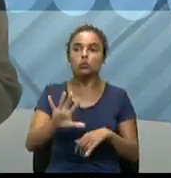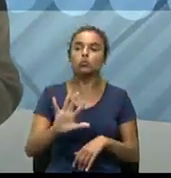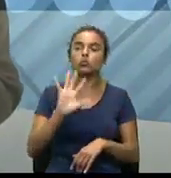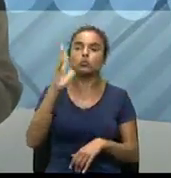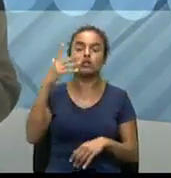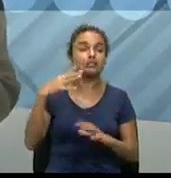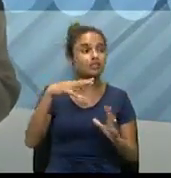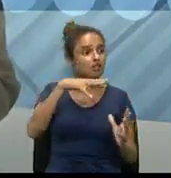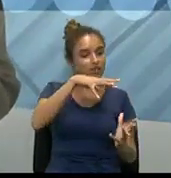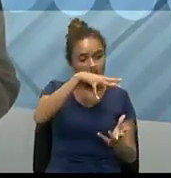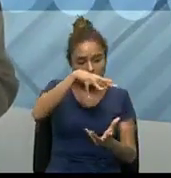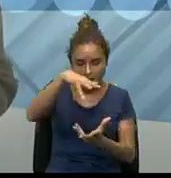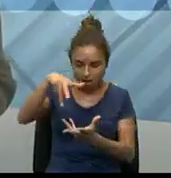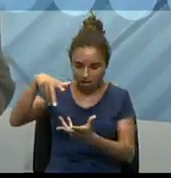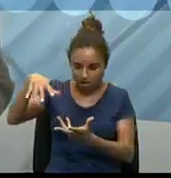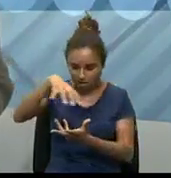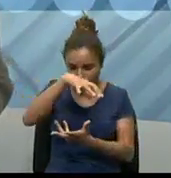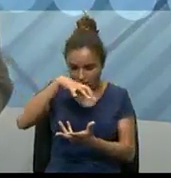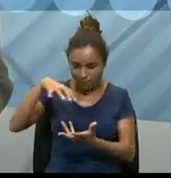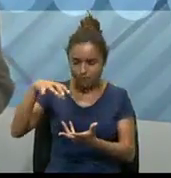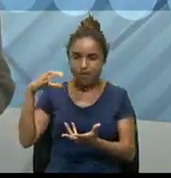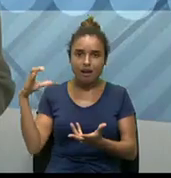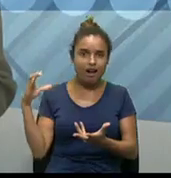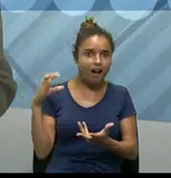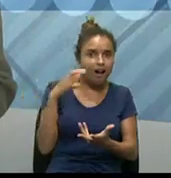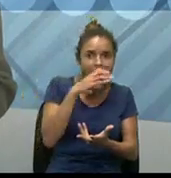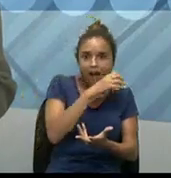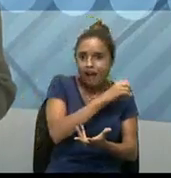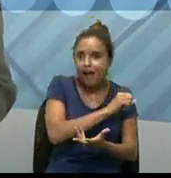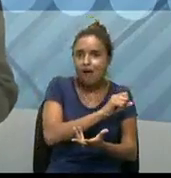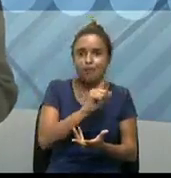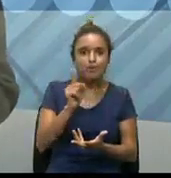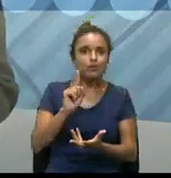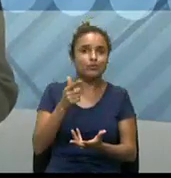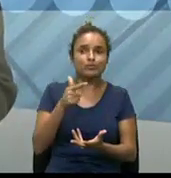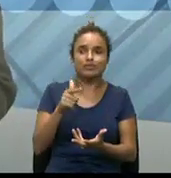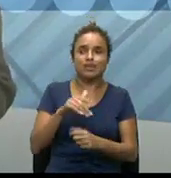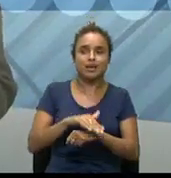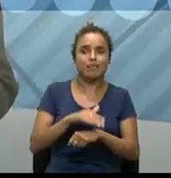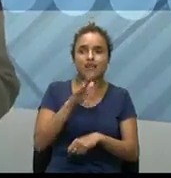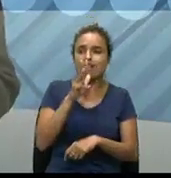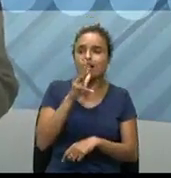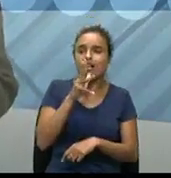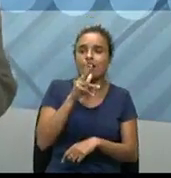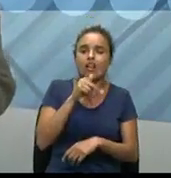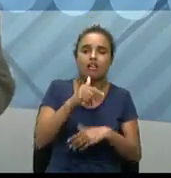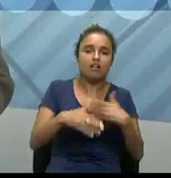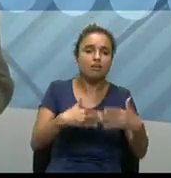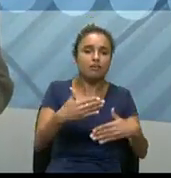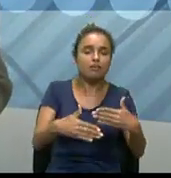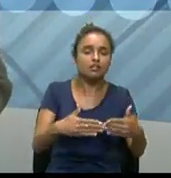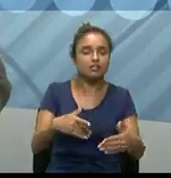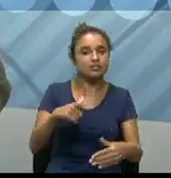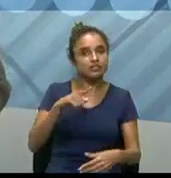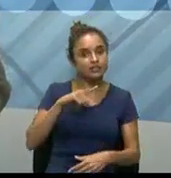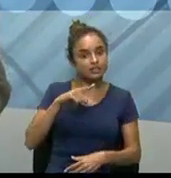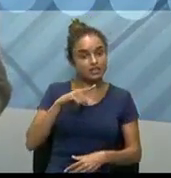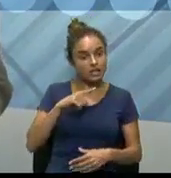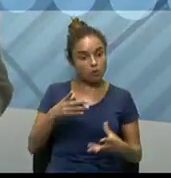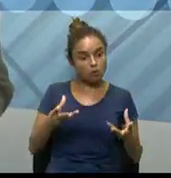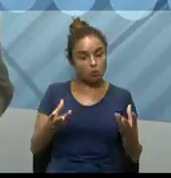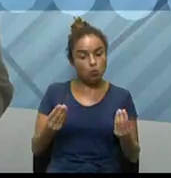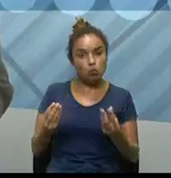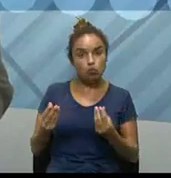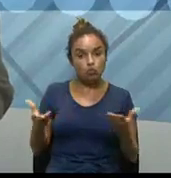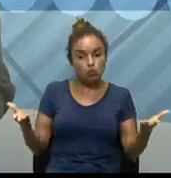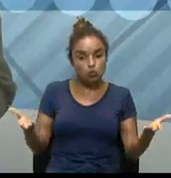inteiro e tudo isso muito mais rápido, né? E aí temos aí um grande exemplo, vendas online, né? A própria